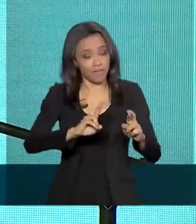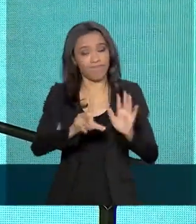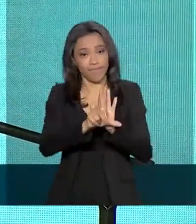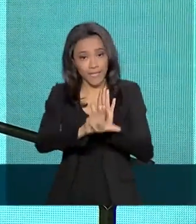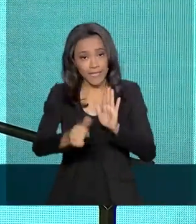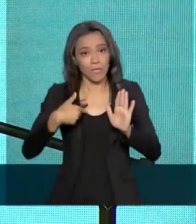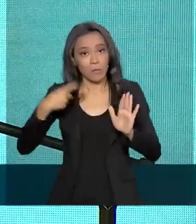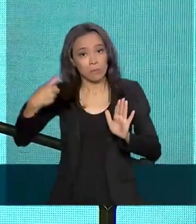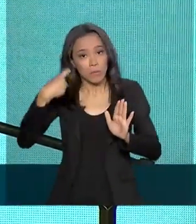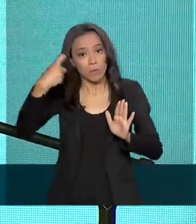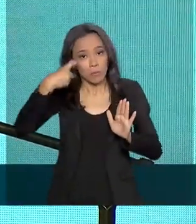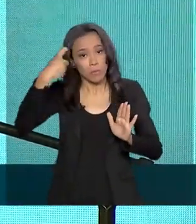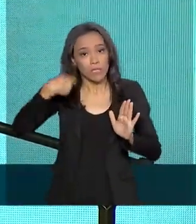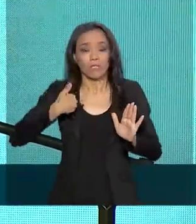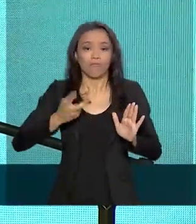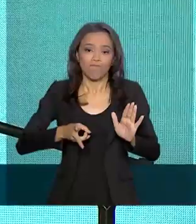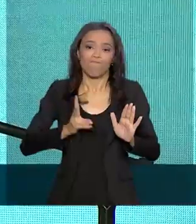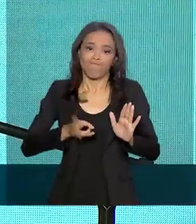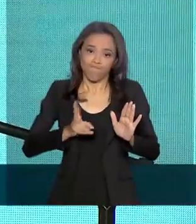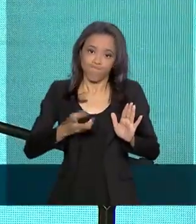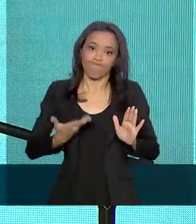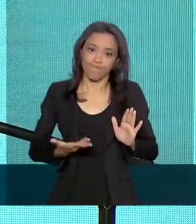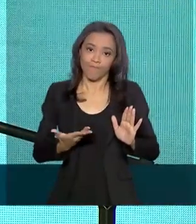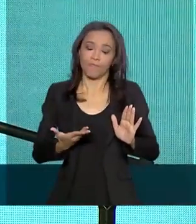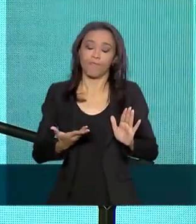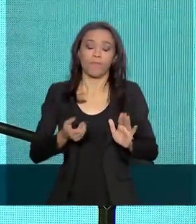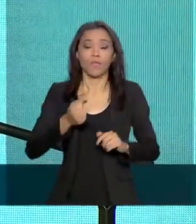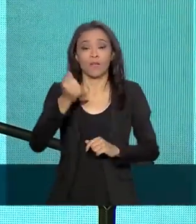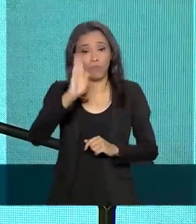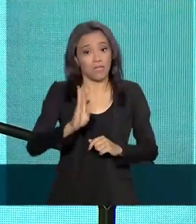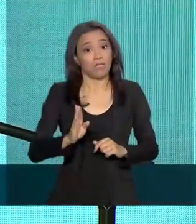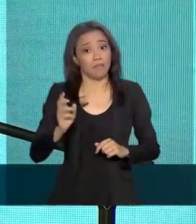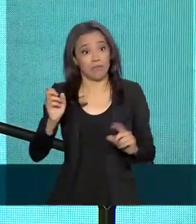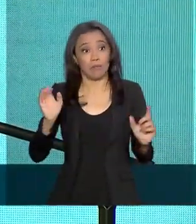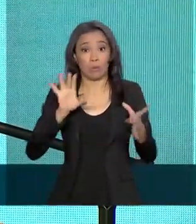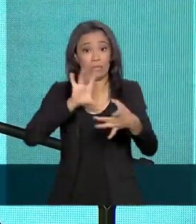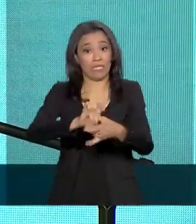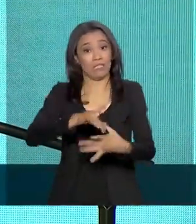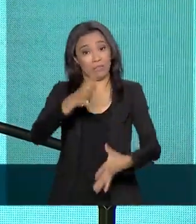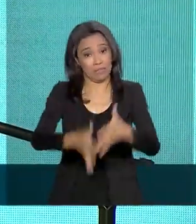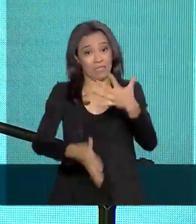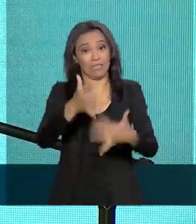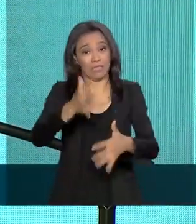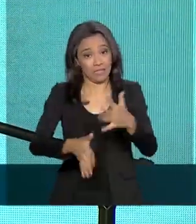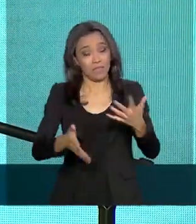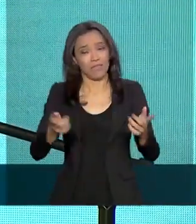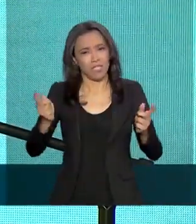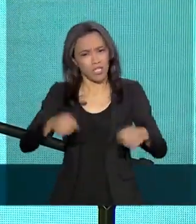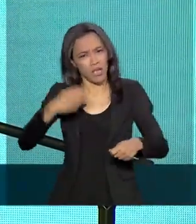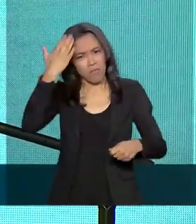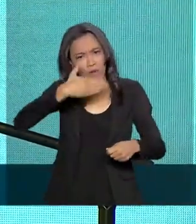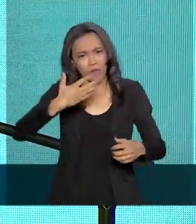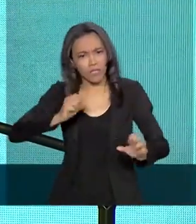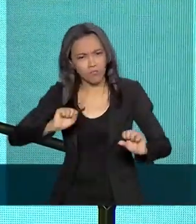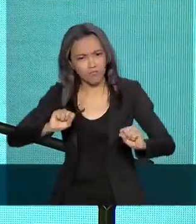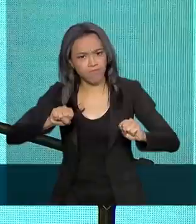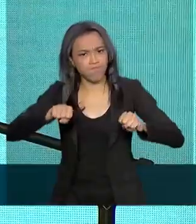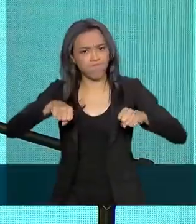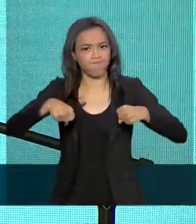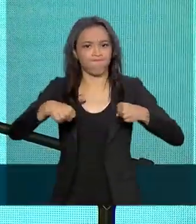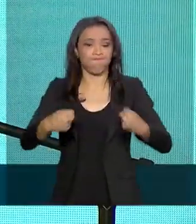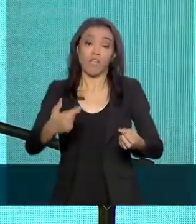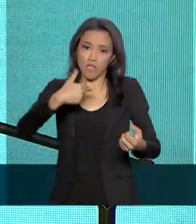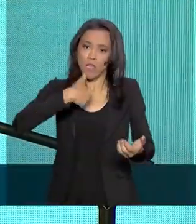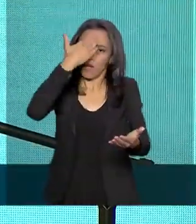É uma preocupação enorme no tocante a isso daí. O Brasil está em situação complicada, mas já dá sinal de recuperação. E eu acredito no